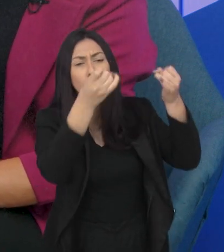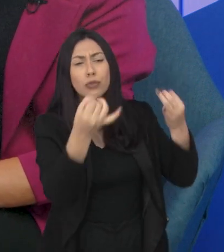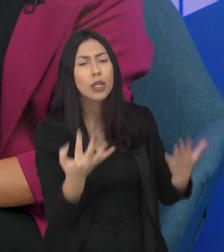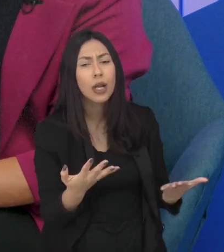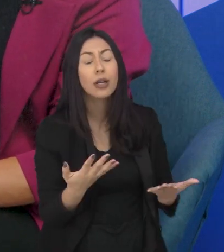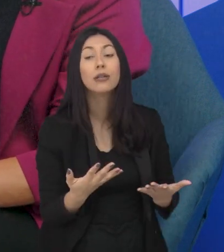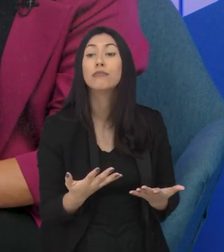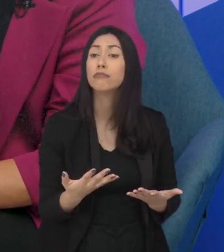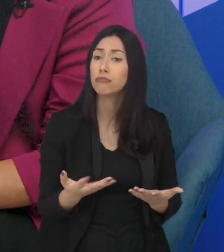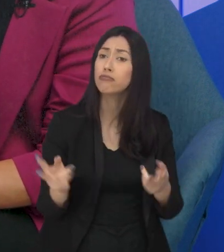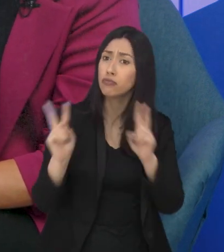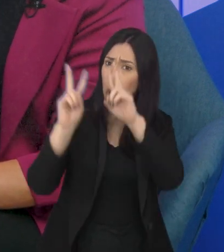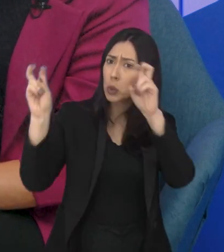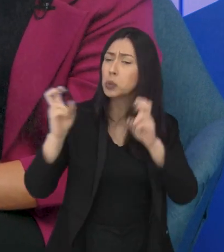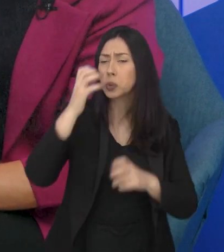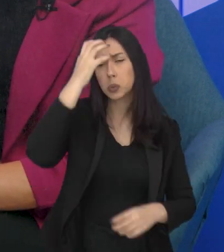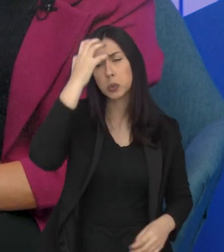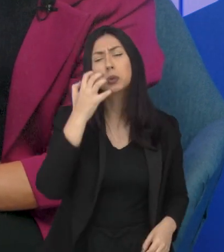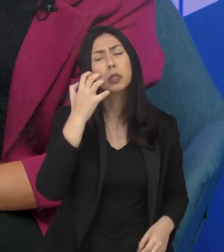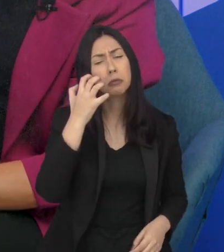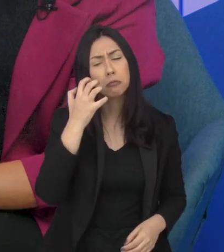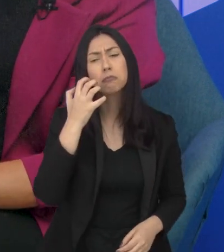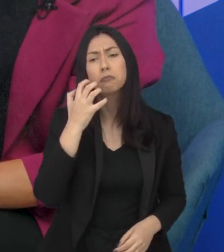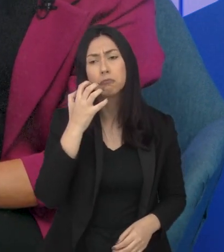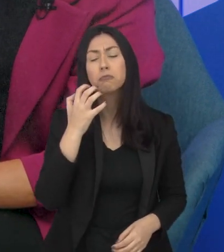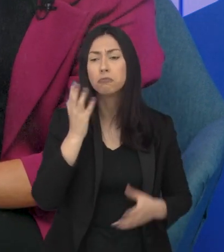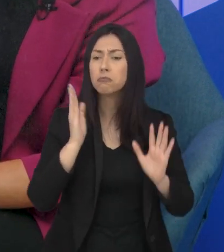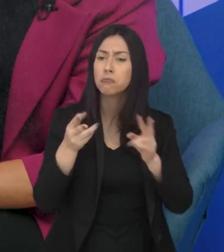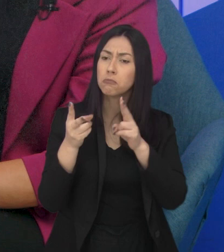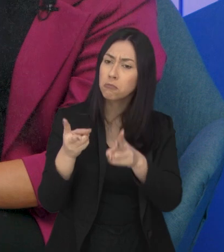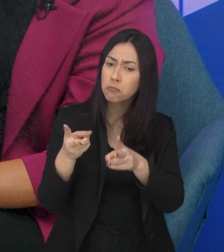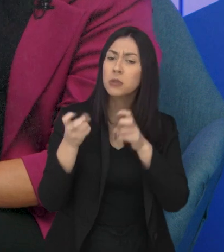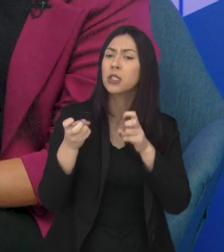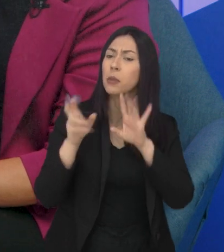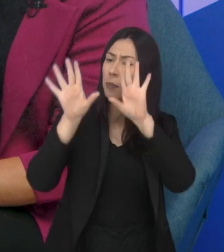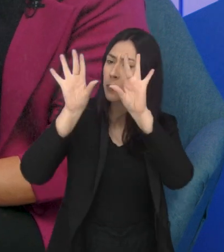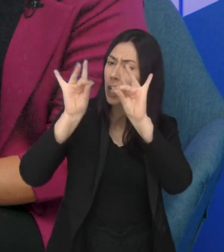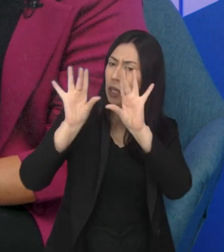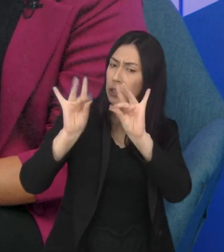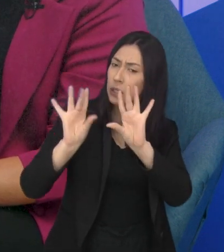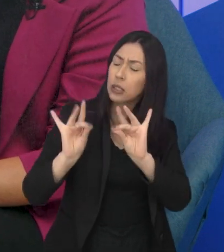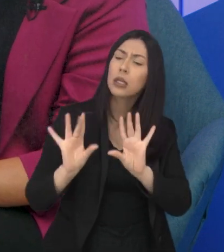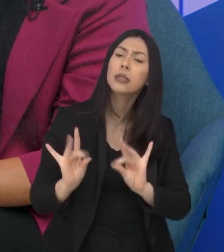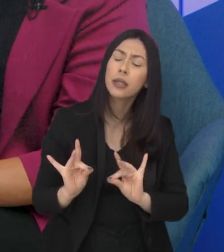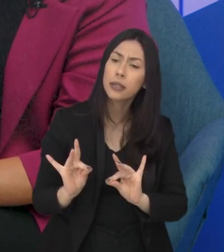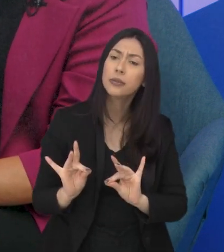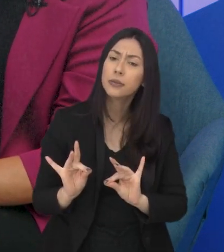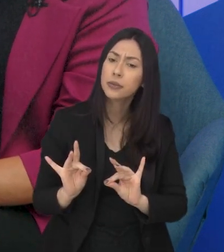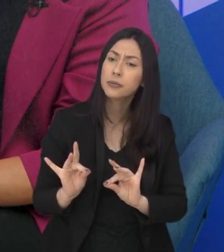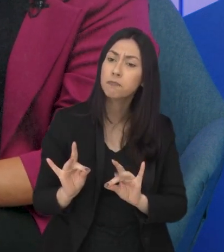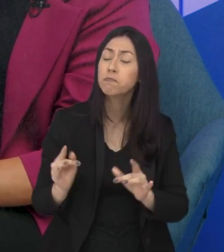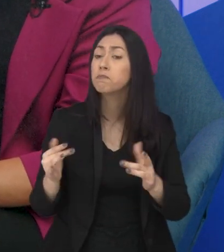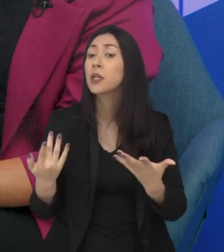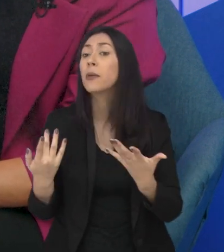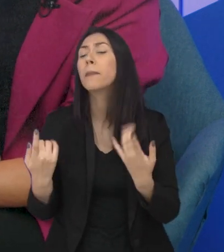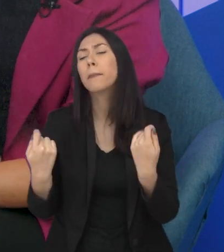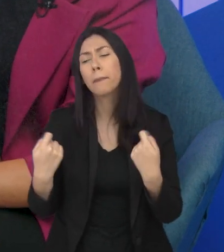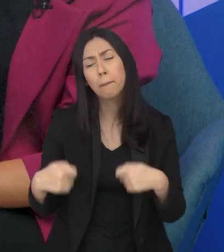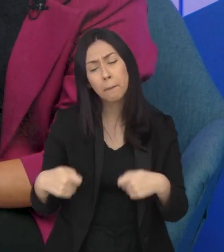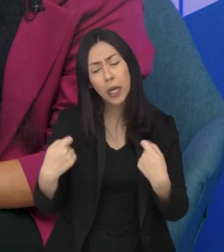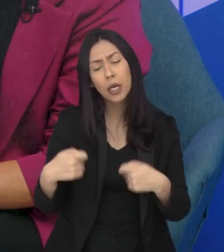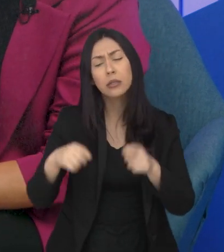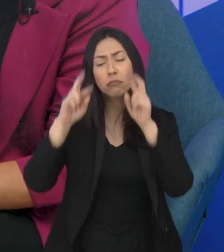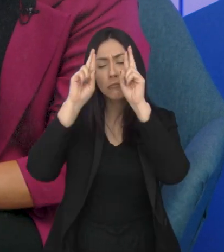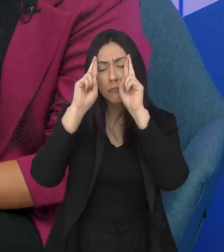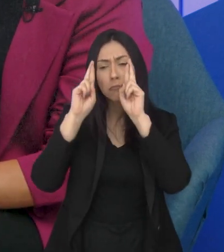Tati? Um assunto muito sério, sem dúvida. A gente acabou de ver aqui, né, mais detalhes sobre ele. Então, ele merece todo o nosso